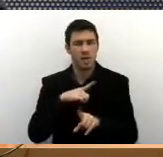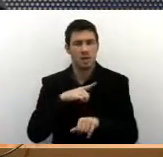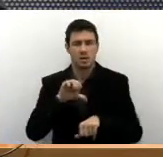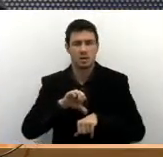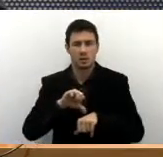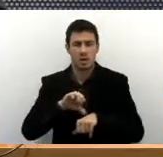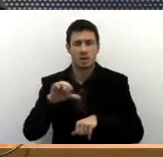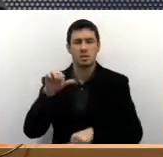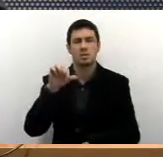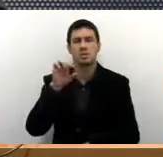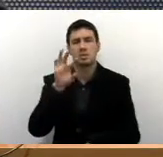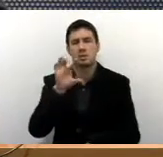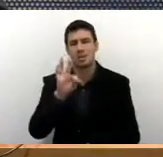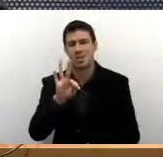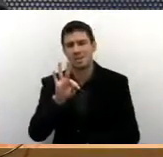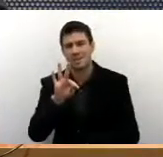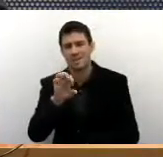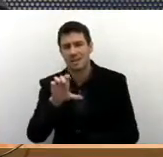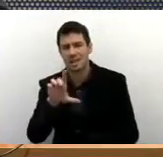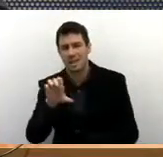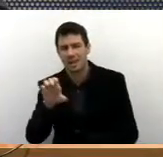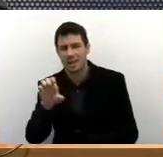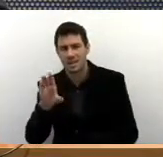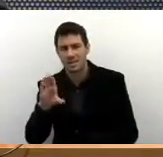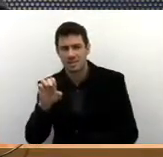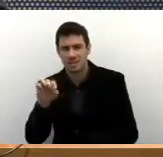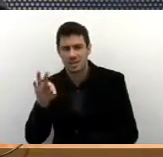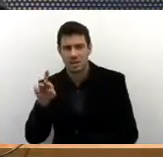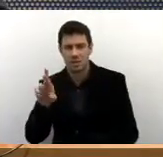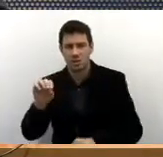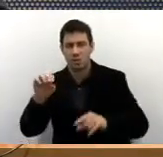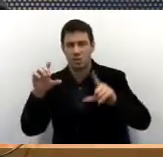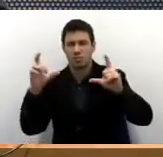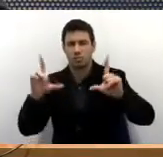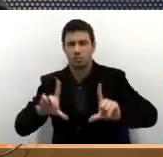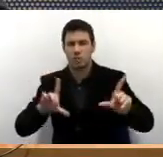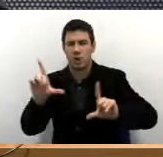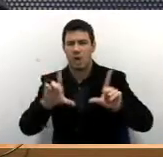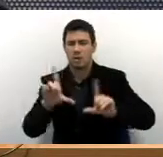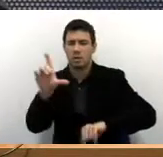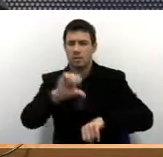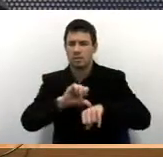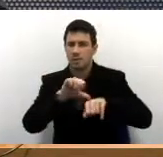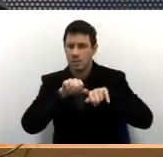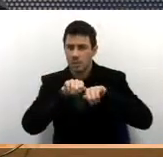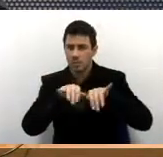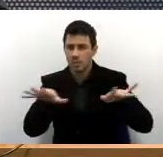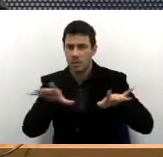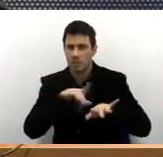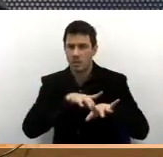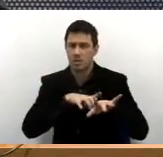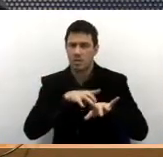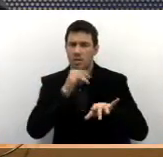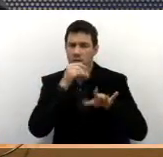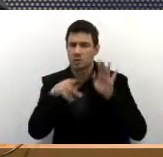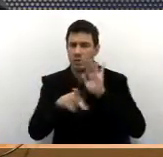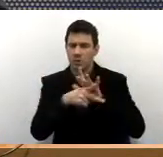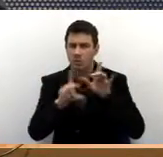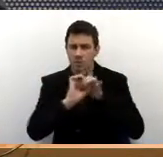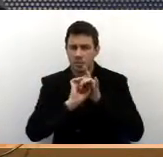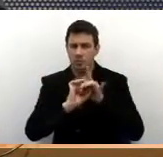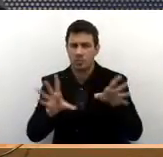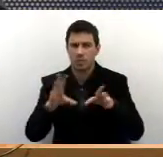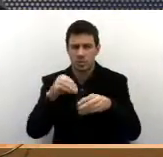telecentros espalhados pela cidade. Inclusive, um dos telecentros, ela é disponibilizada para a população